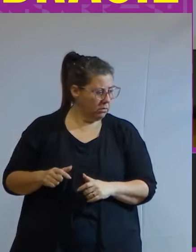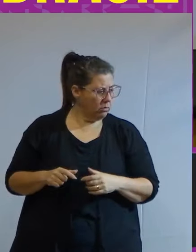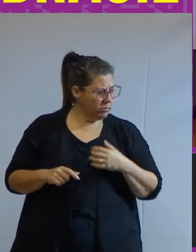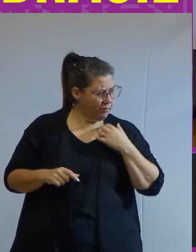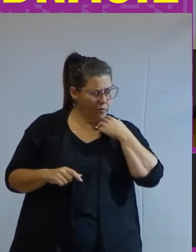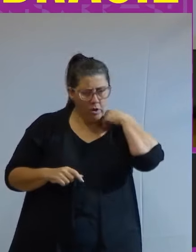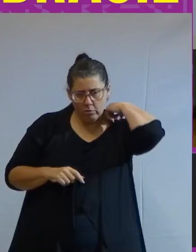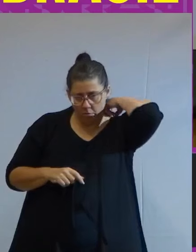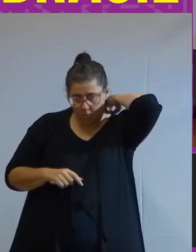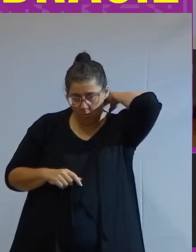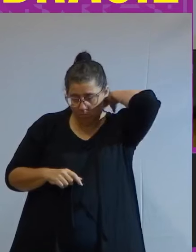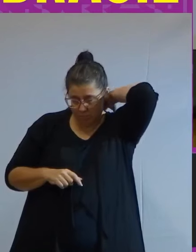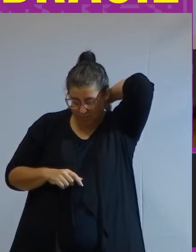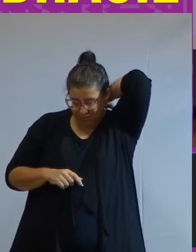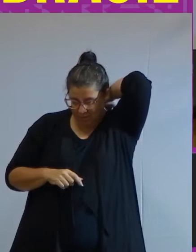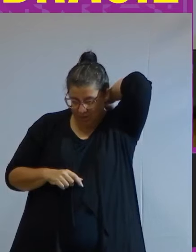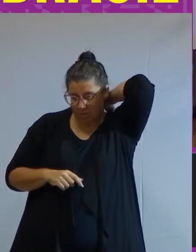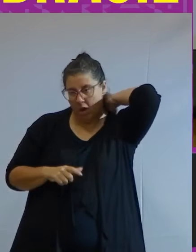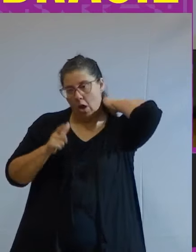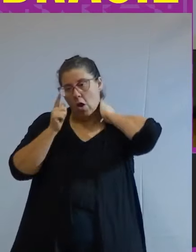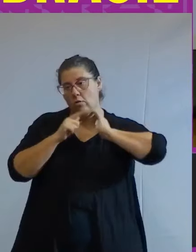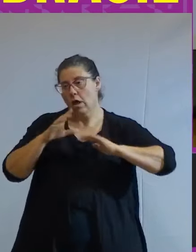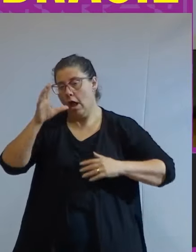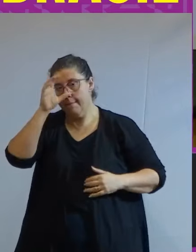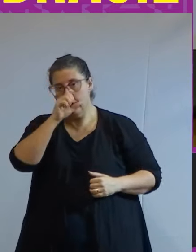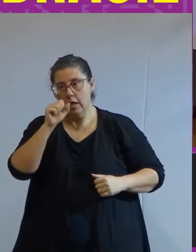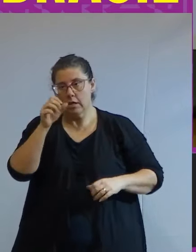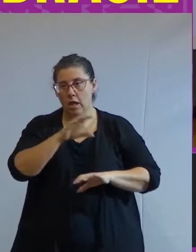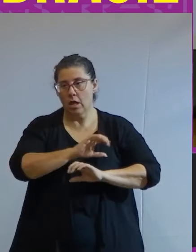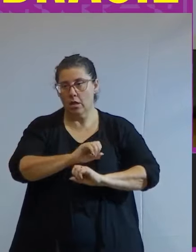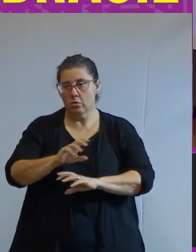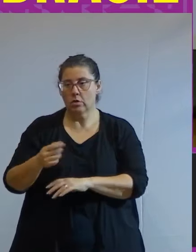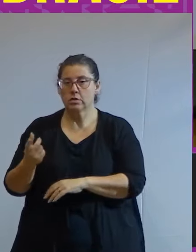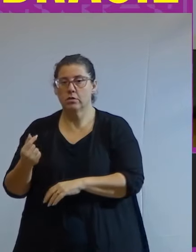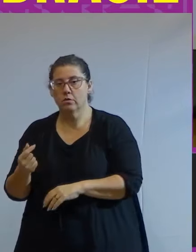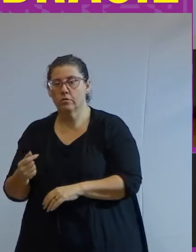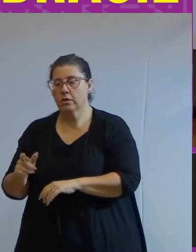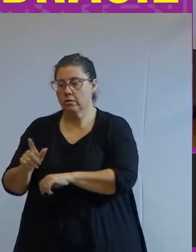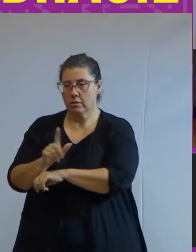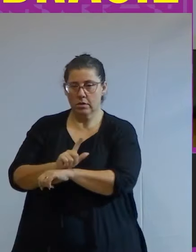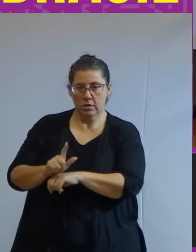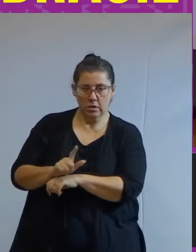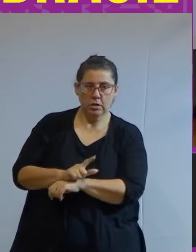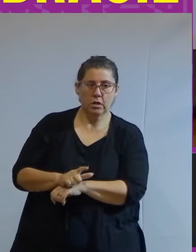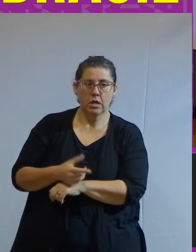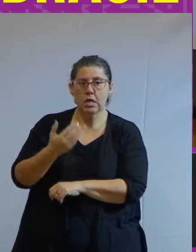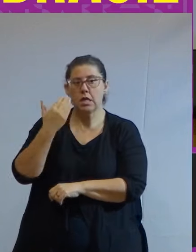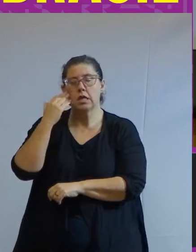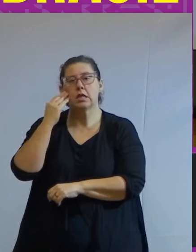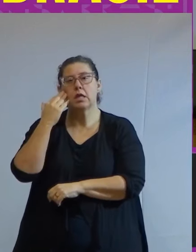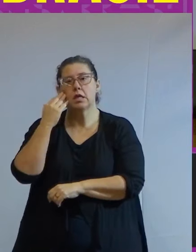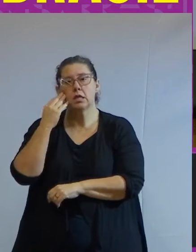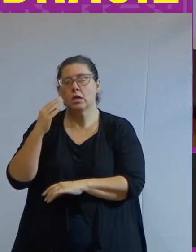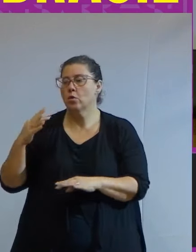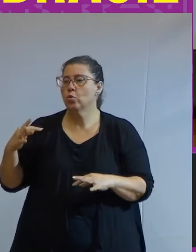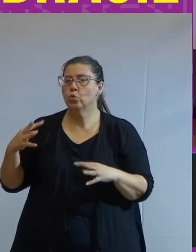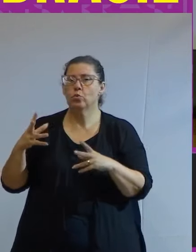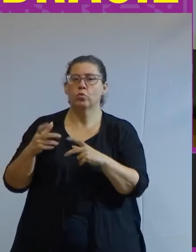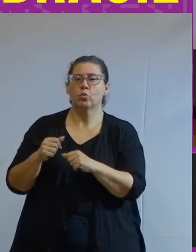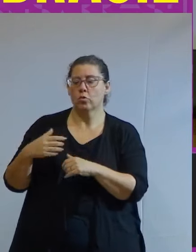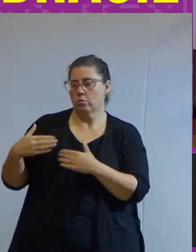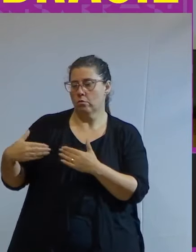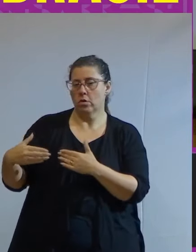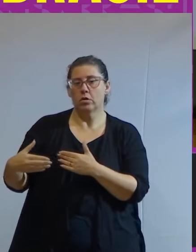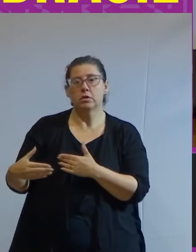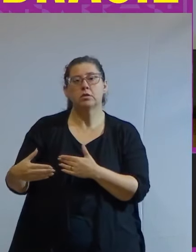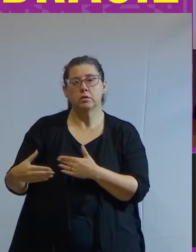essa falta de acesso de você conseguir aprender sobre educação financeira sobre gestão sobre entender sobre todo esse processo